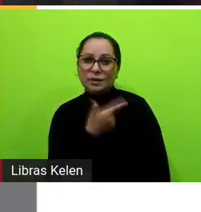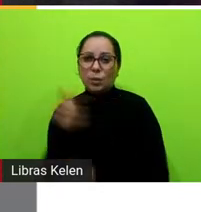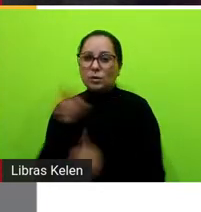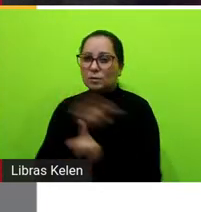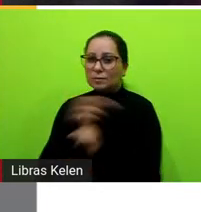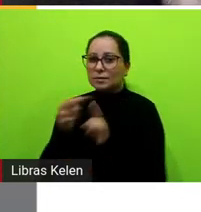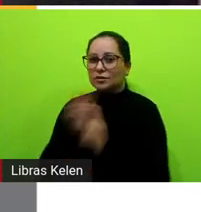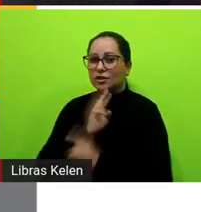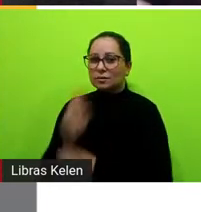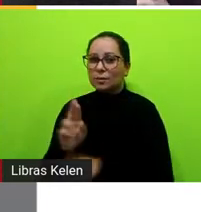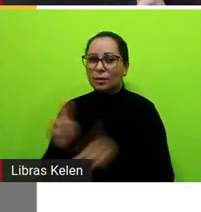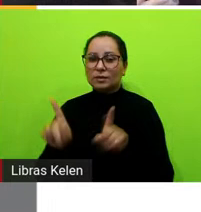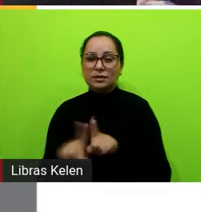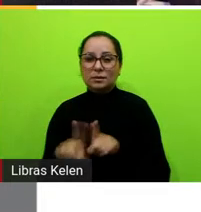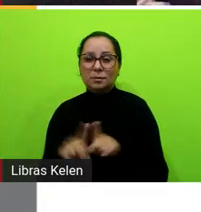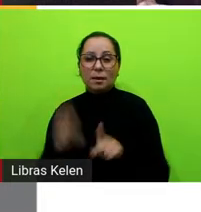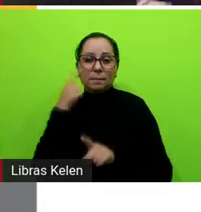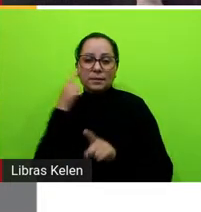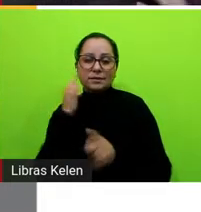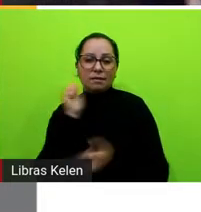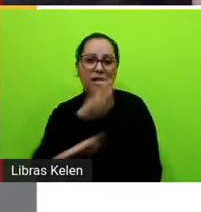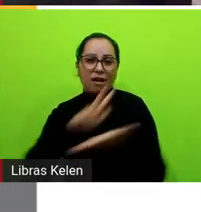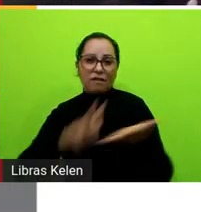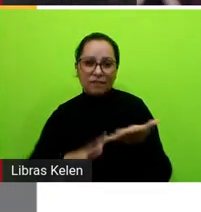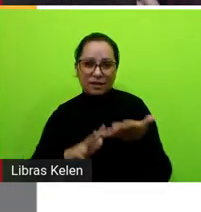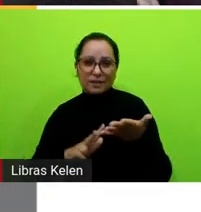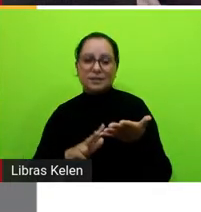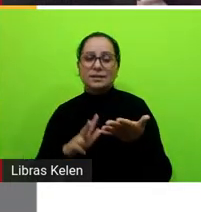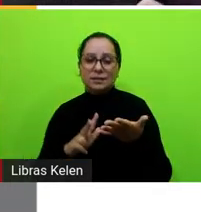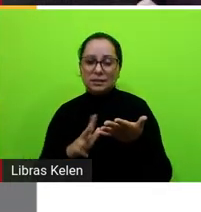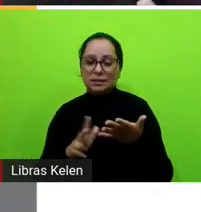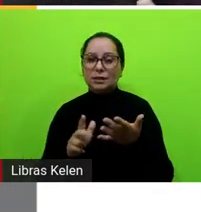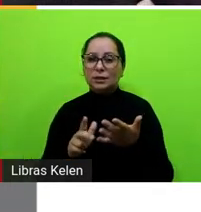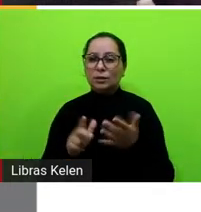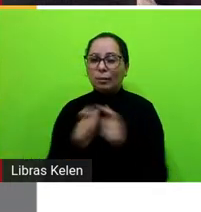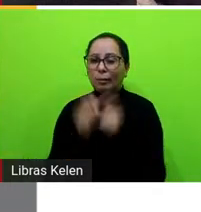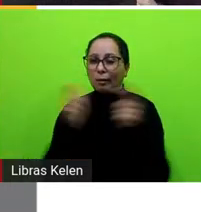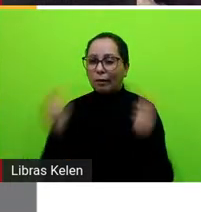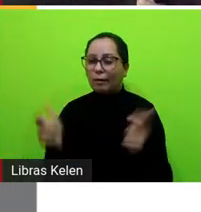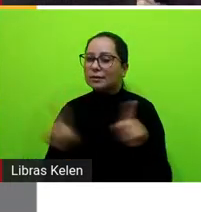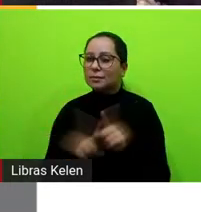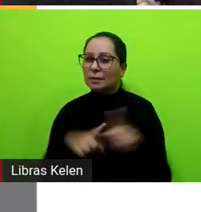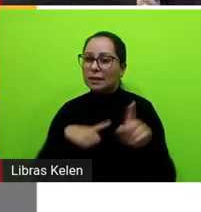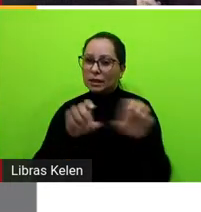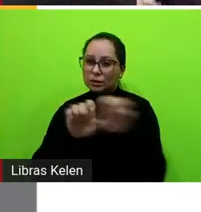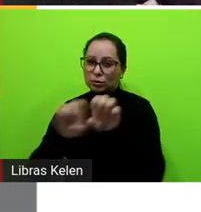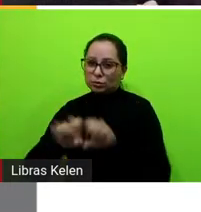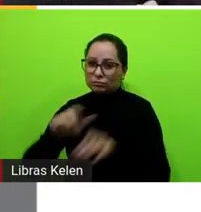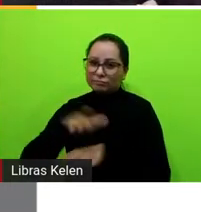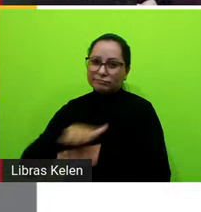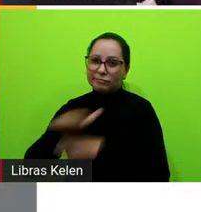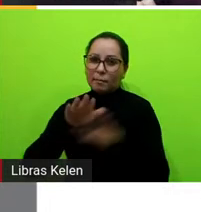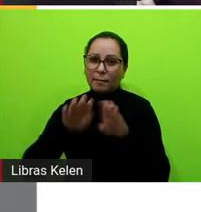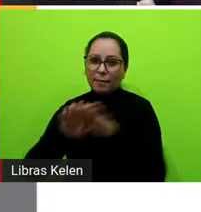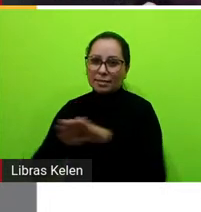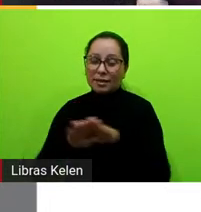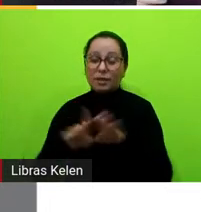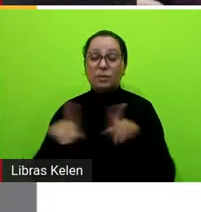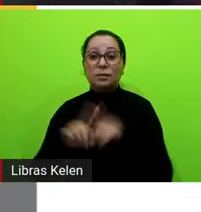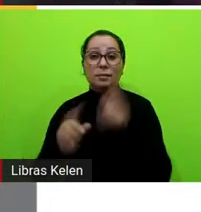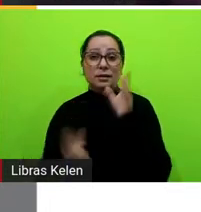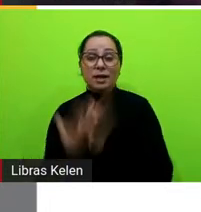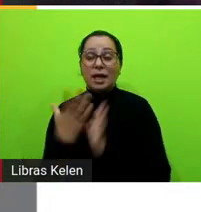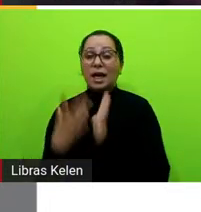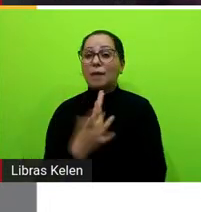mas também pensar nas avaliações de larga escala que sempre contemplam essa estrutura desenvolver uma habilidade de